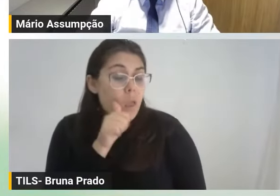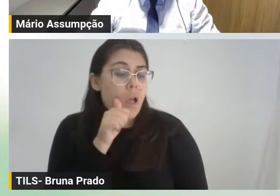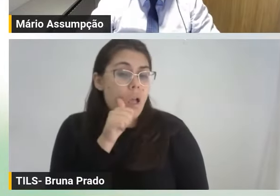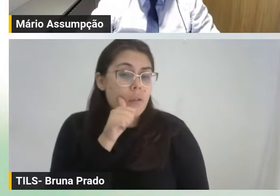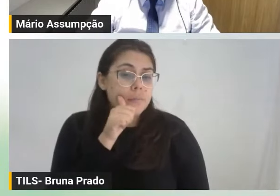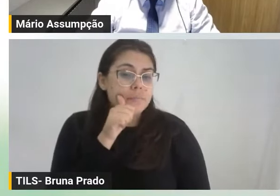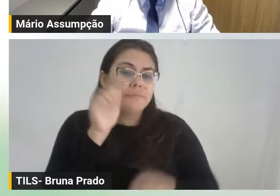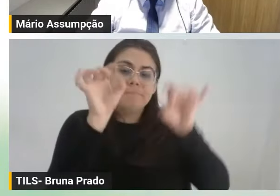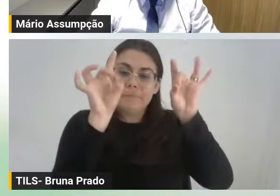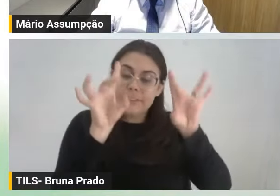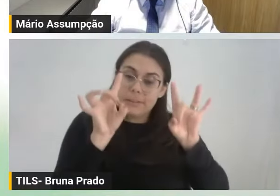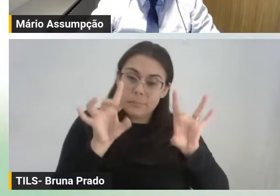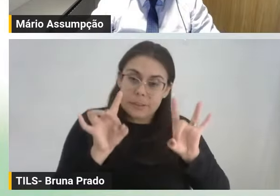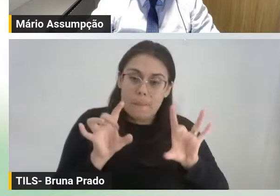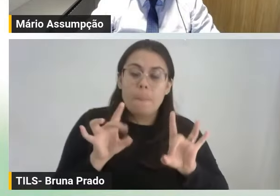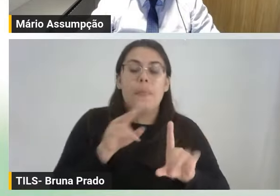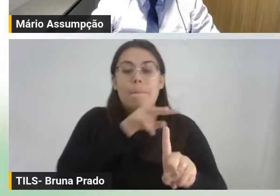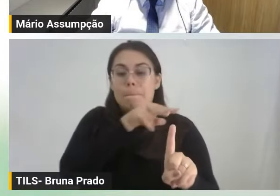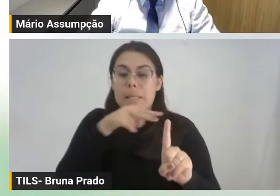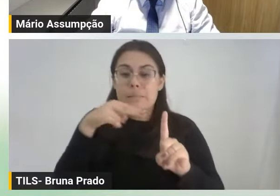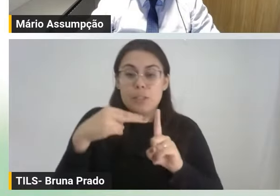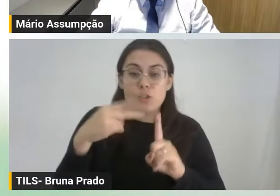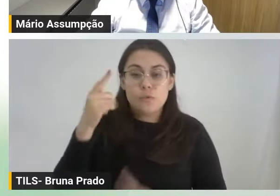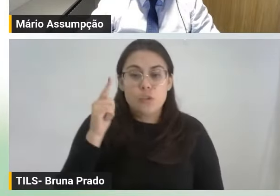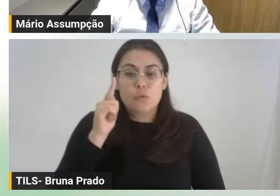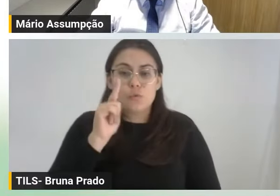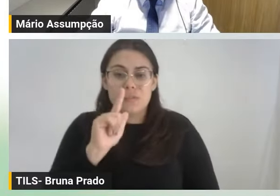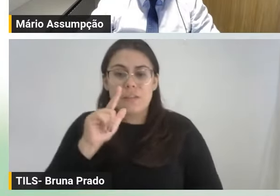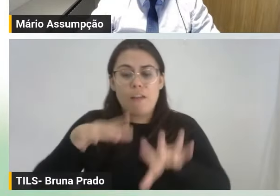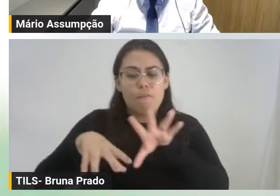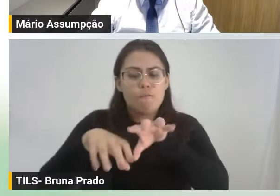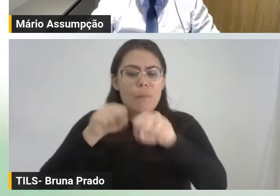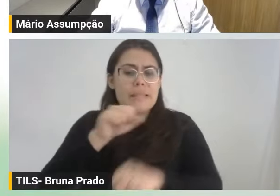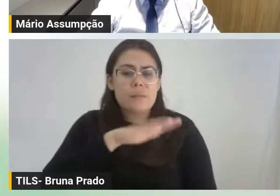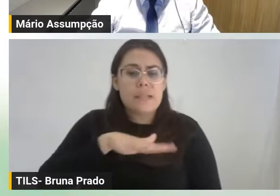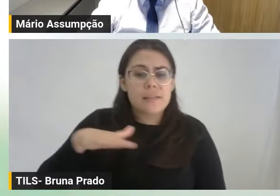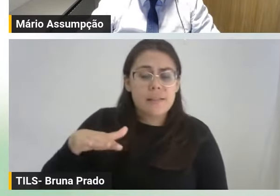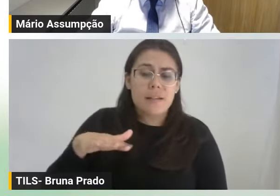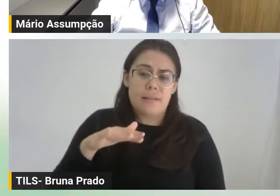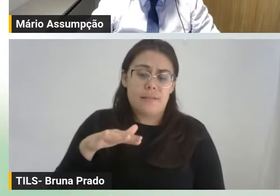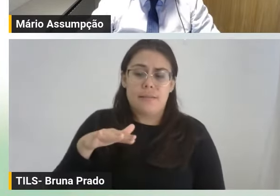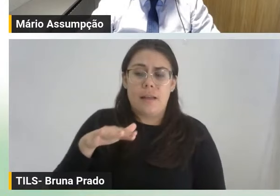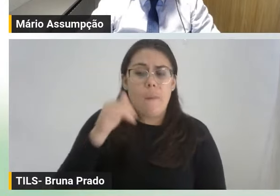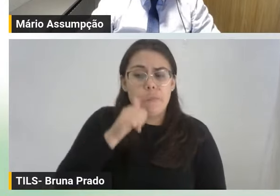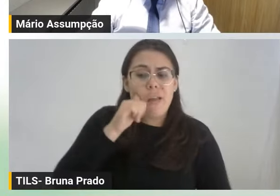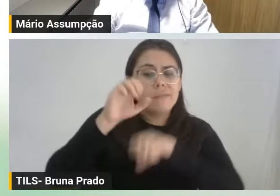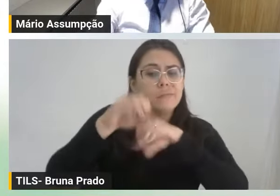especial na perspectiva da formação das crianças? Como é que o senhor vê essa questão?